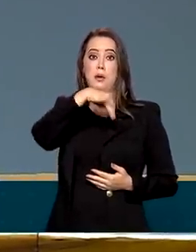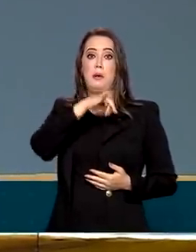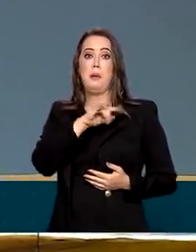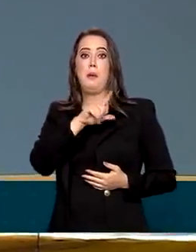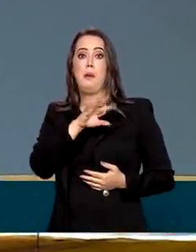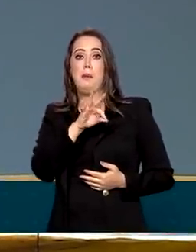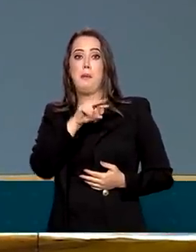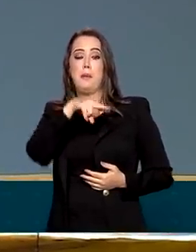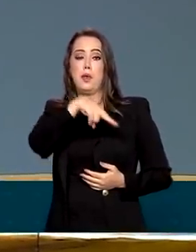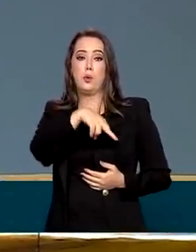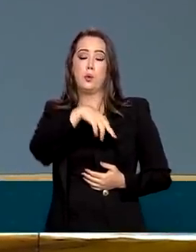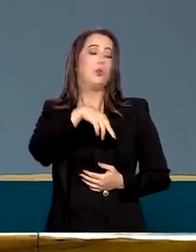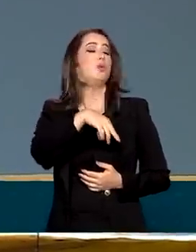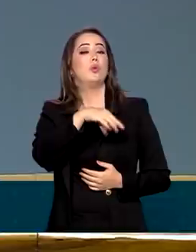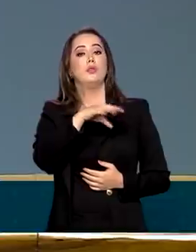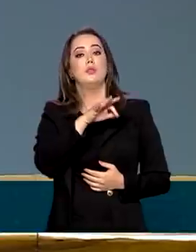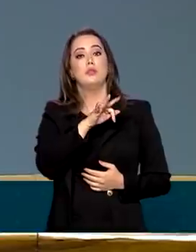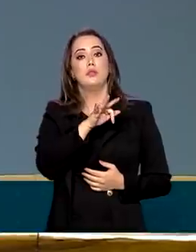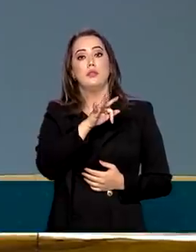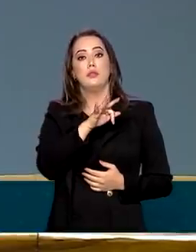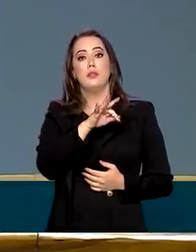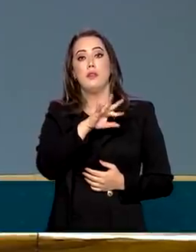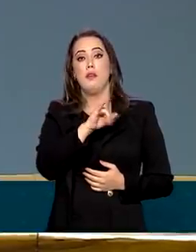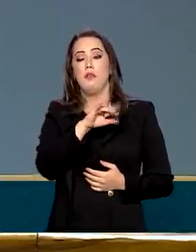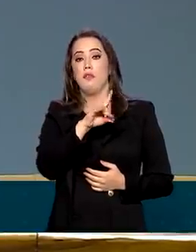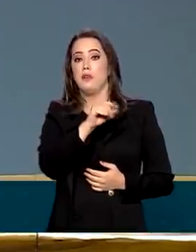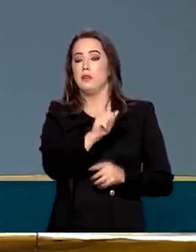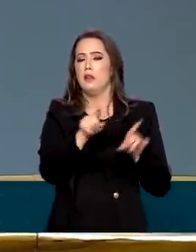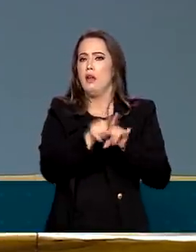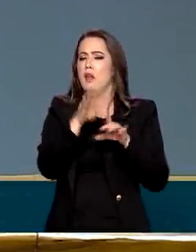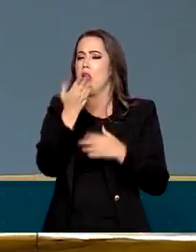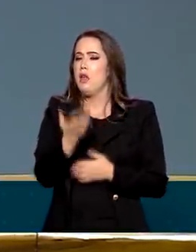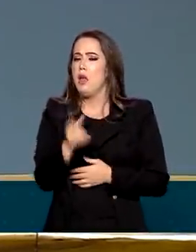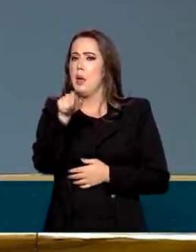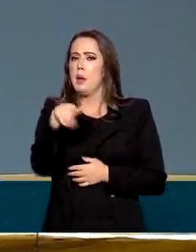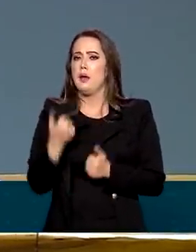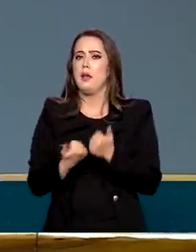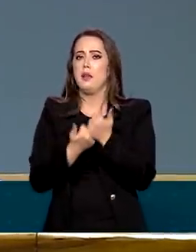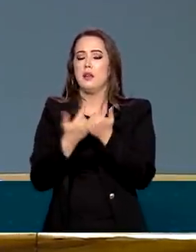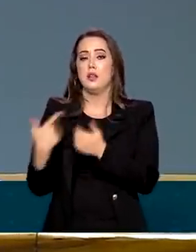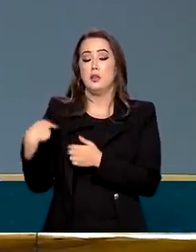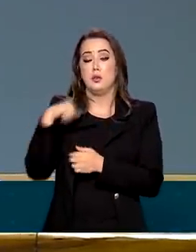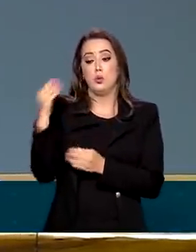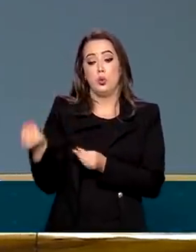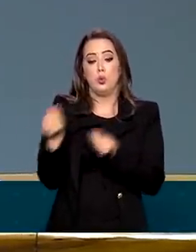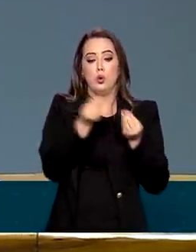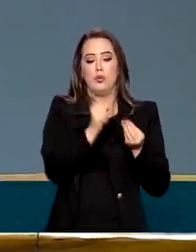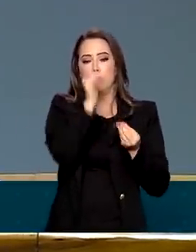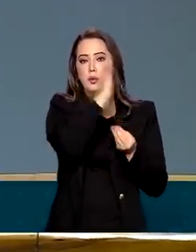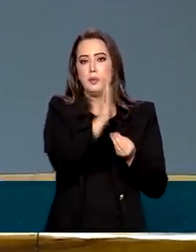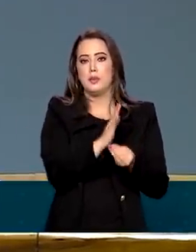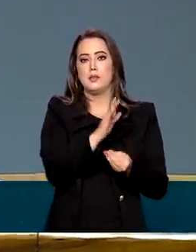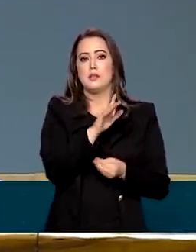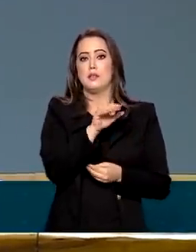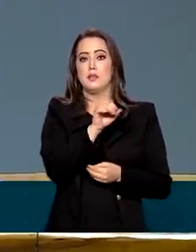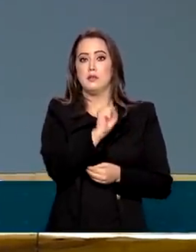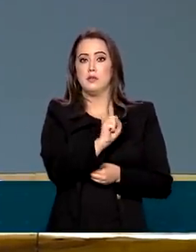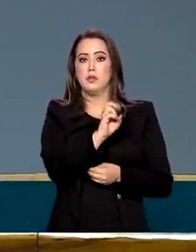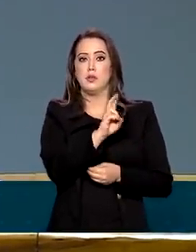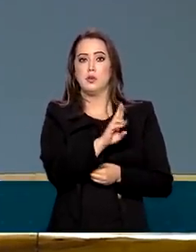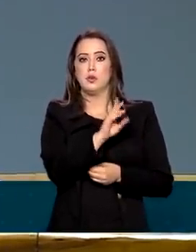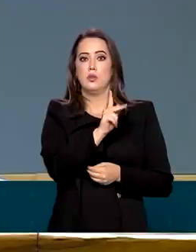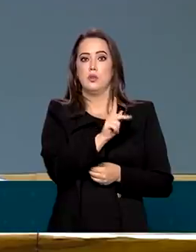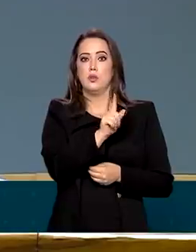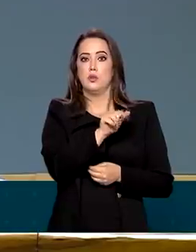foi o Suplicy. Quem apoia a renda básica familiar foi o presidente Bolsonaro, agora que